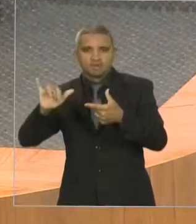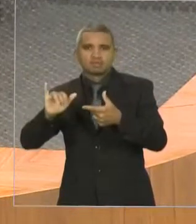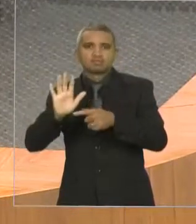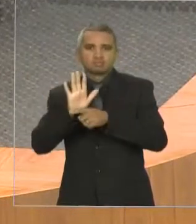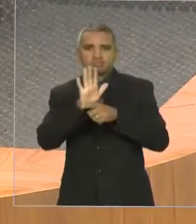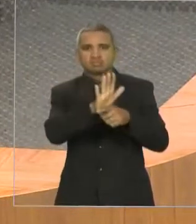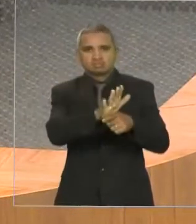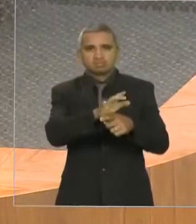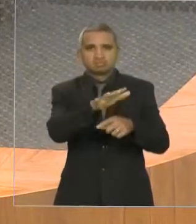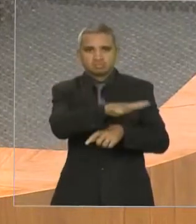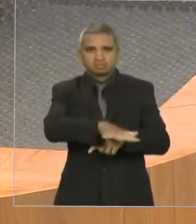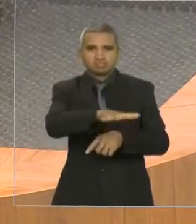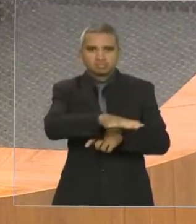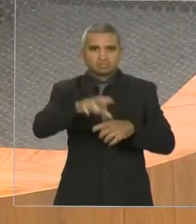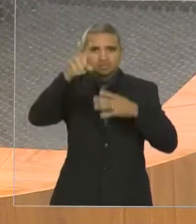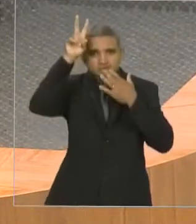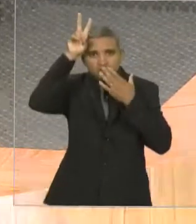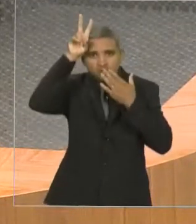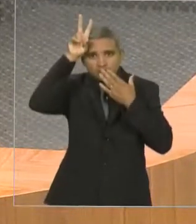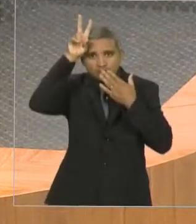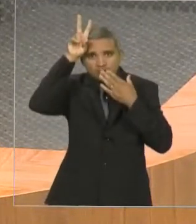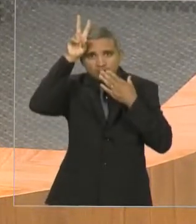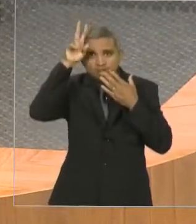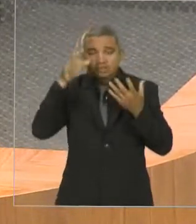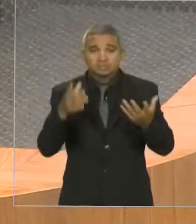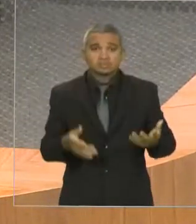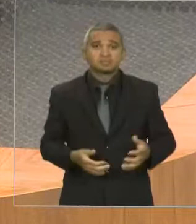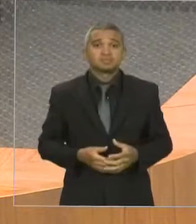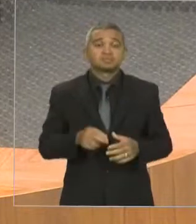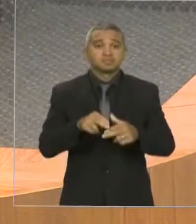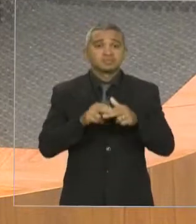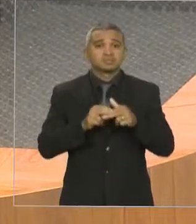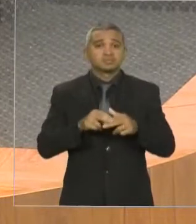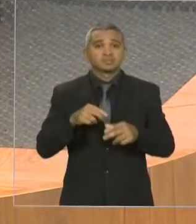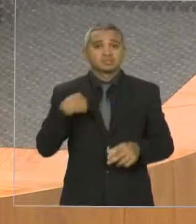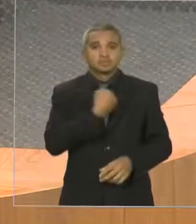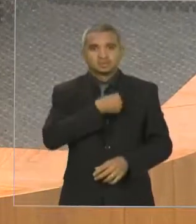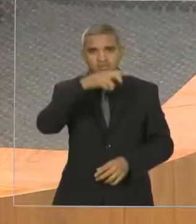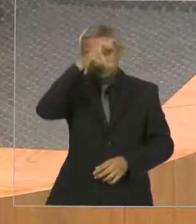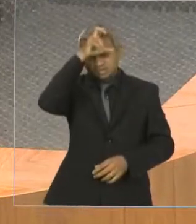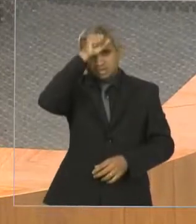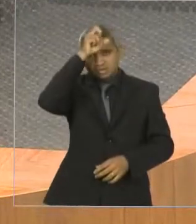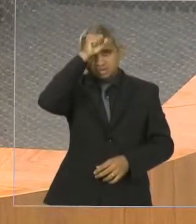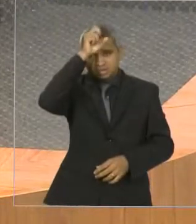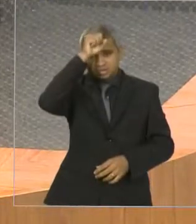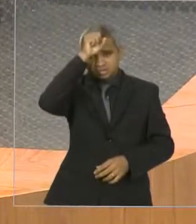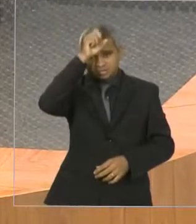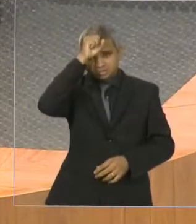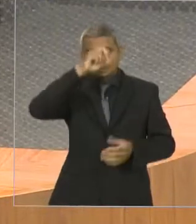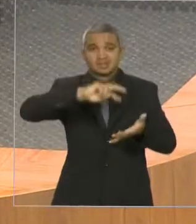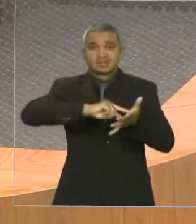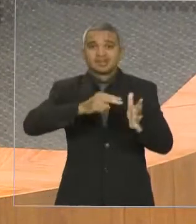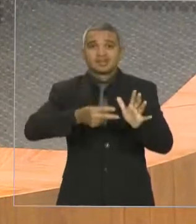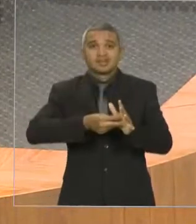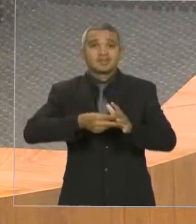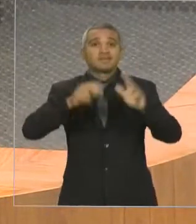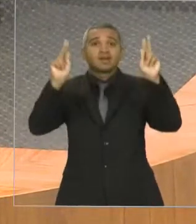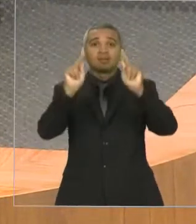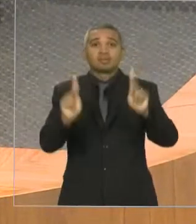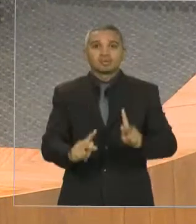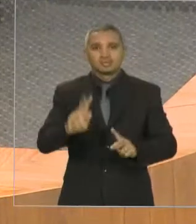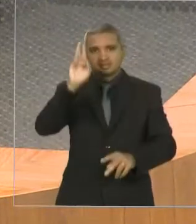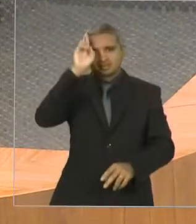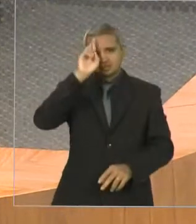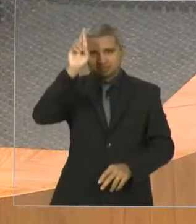encerro parabenizando a todos com a frase que nós aprendemos que significa a paz do Senhor na tribo Tupira